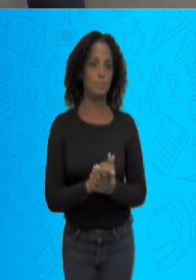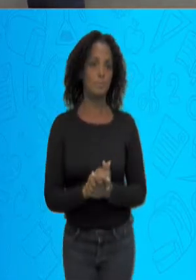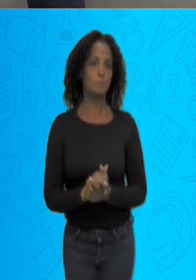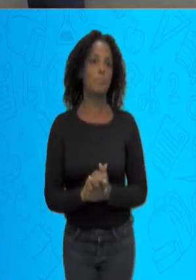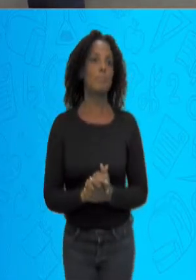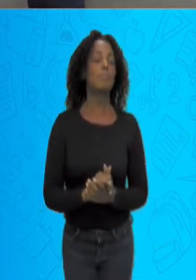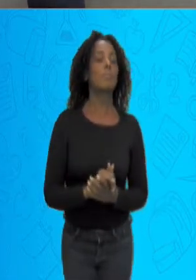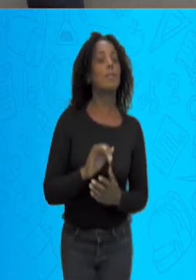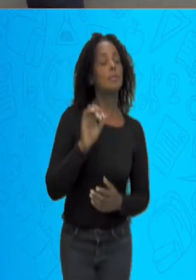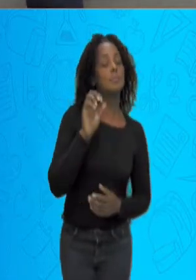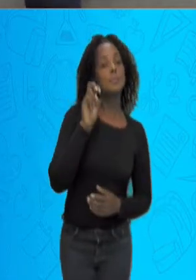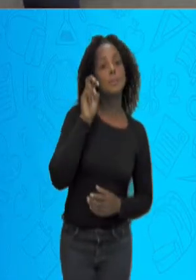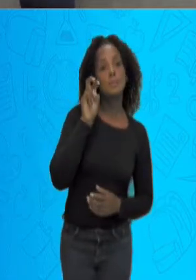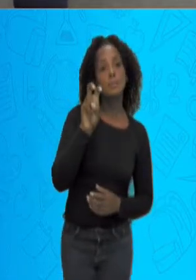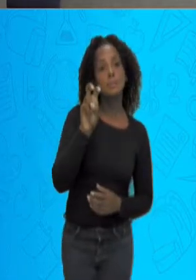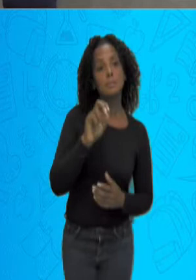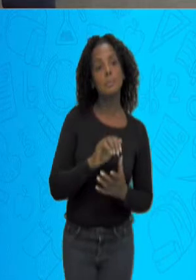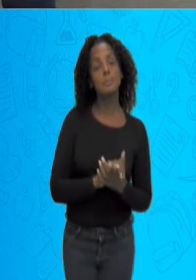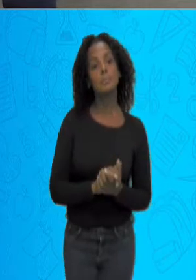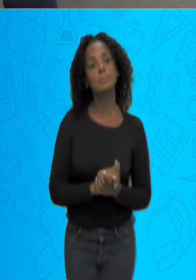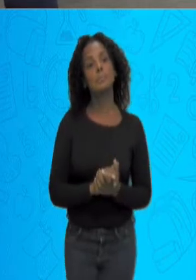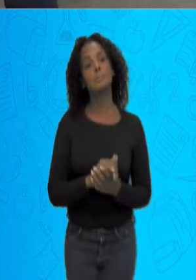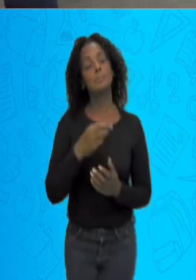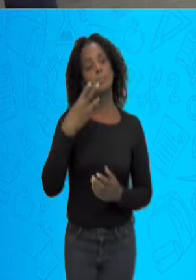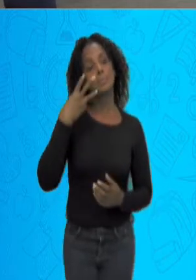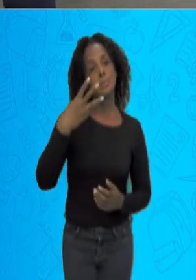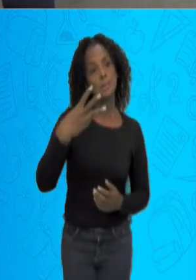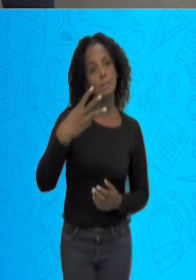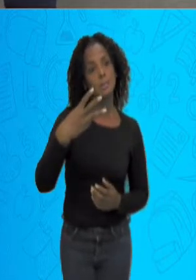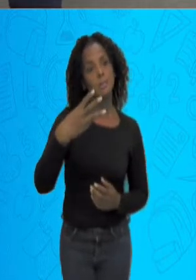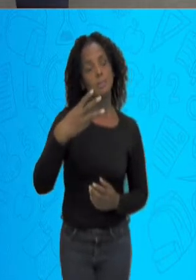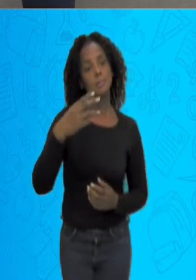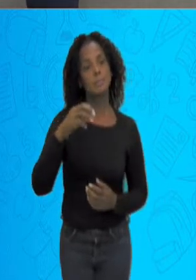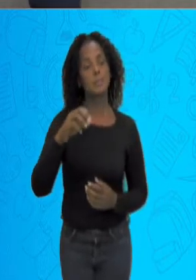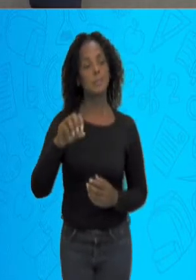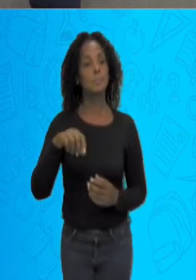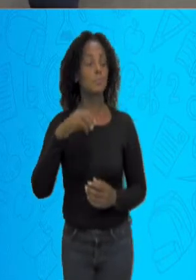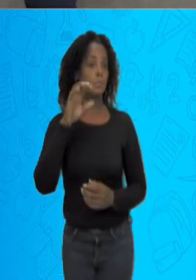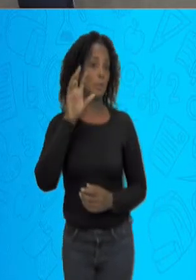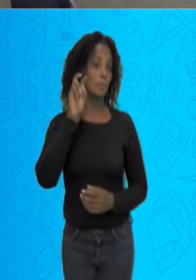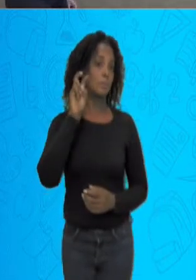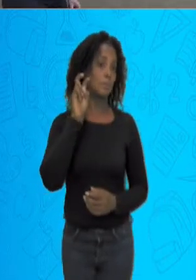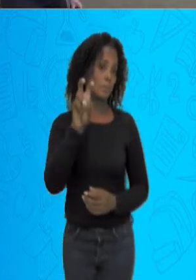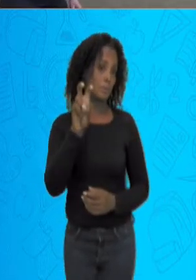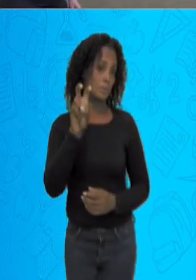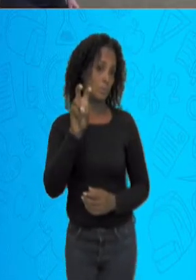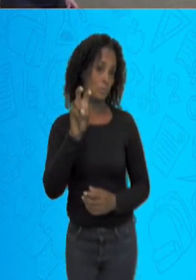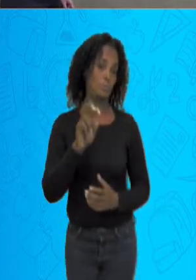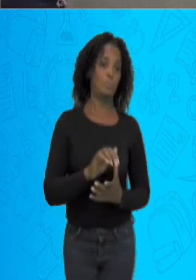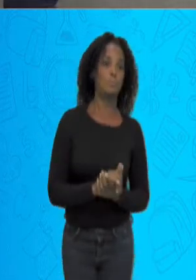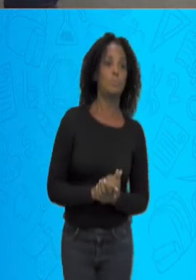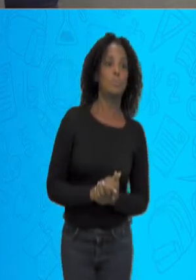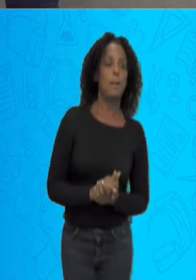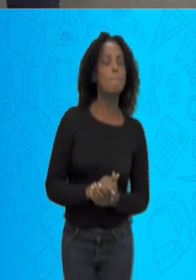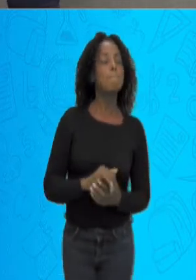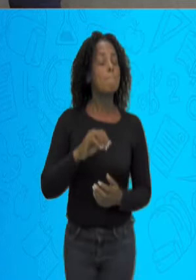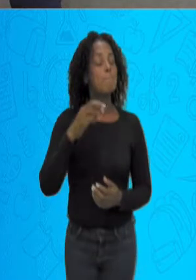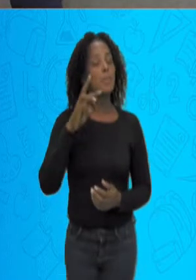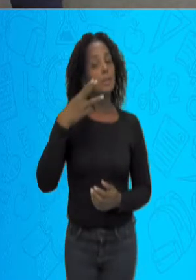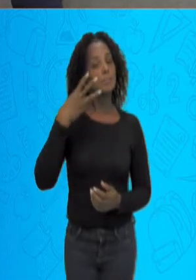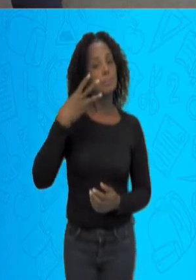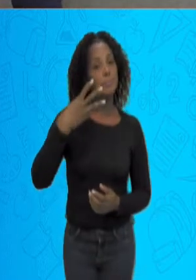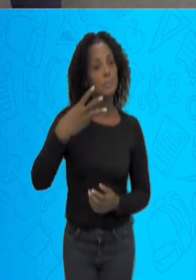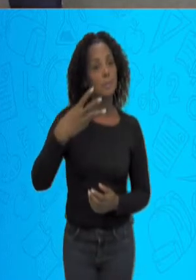Olha. Então, nós temos o numeral três e aqui nós temos o numeral cinco. Três